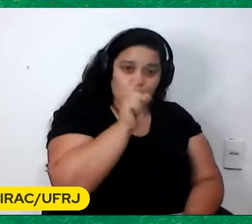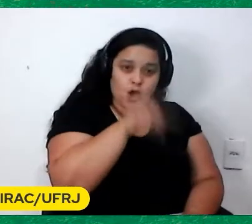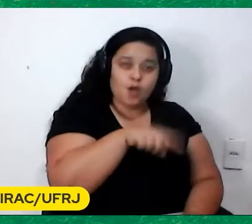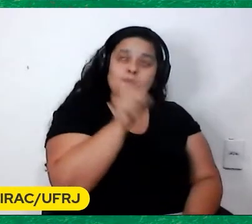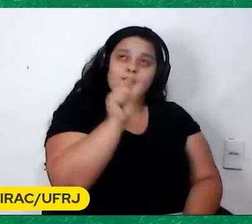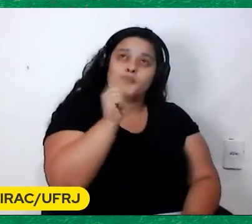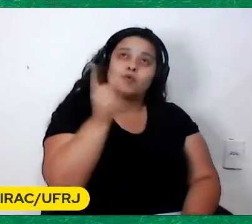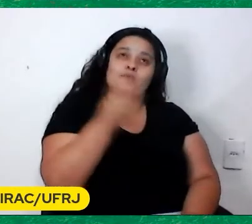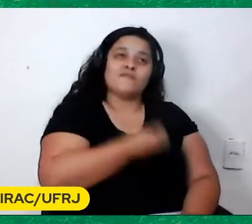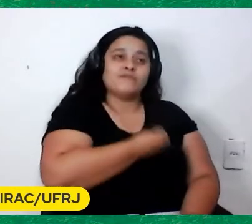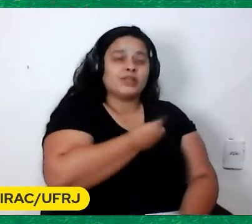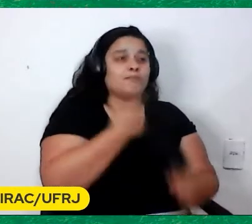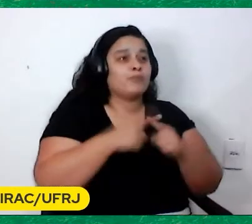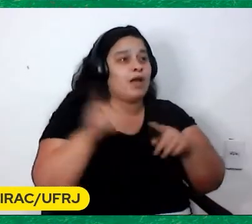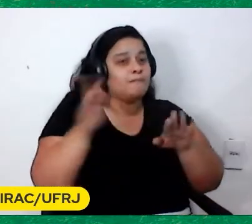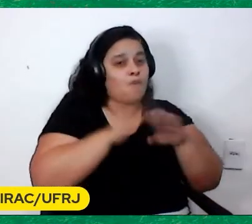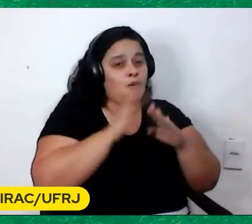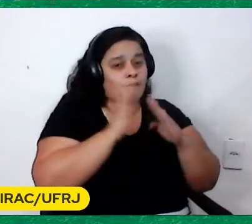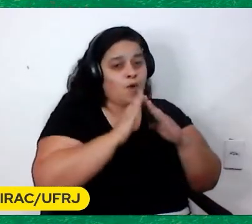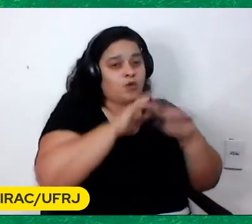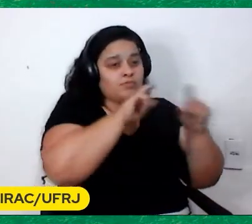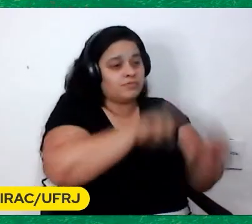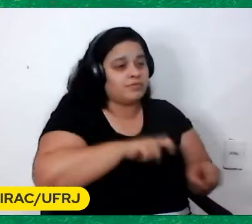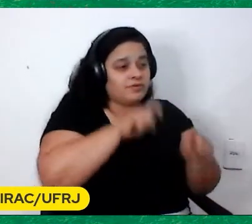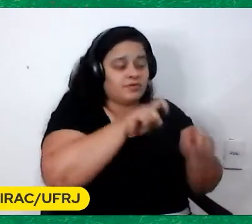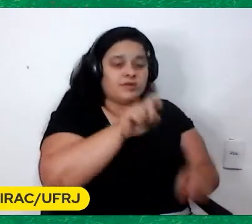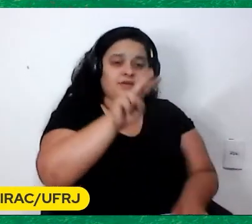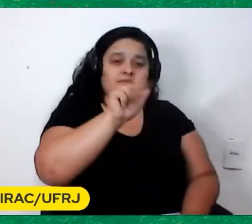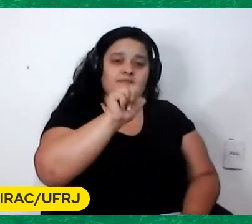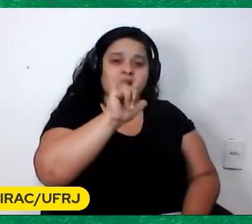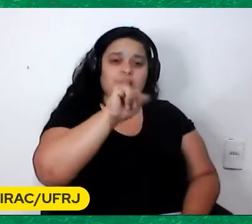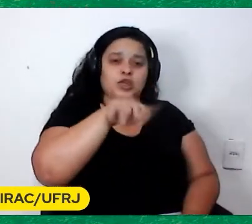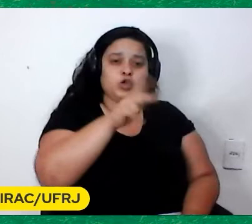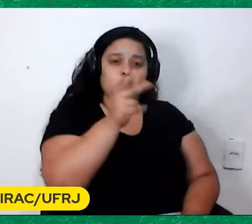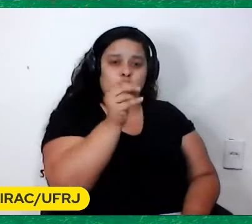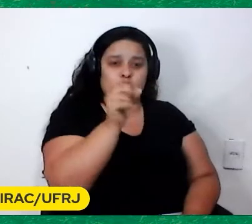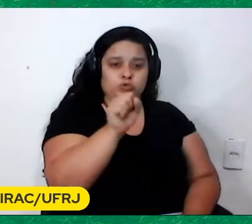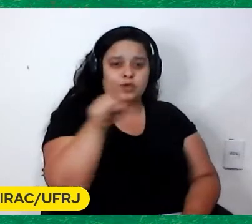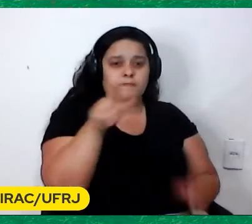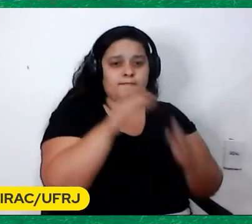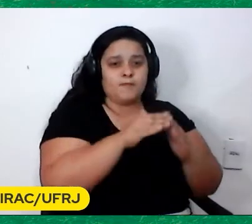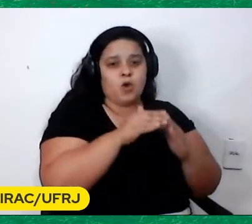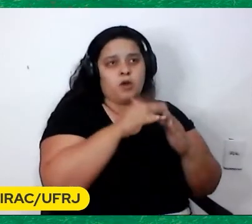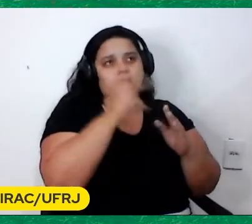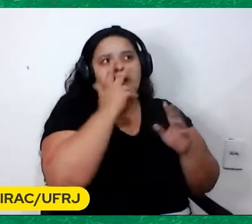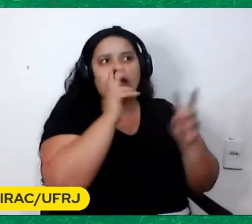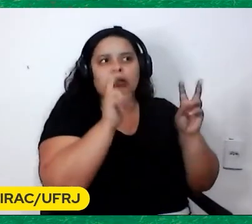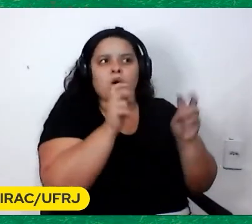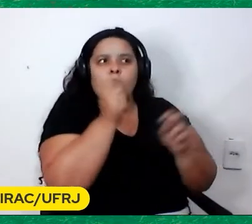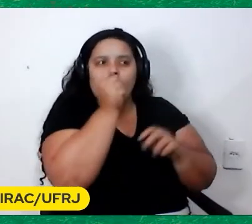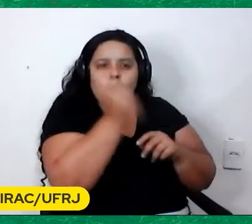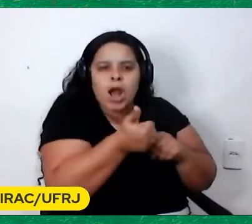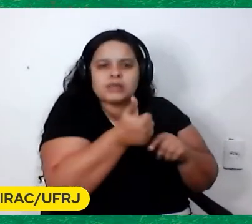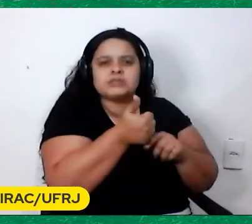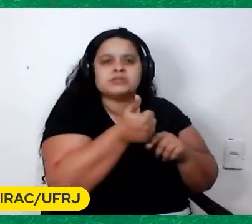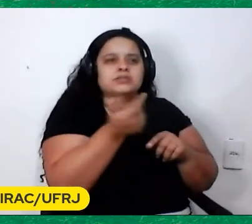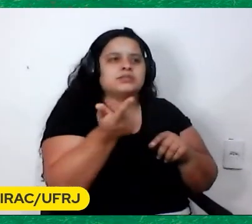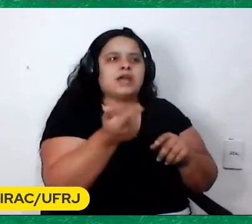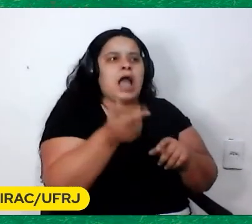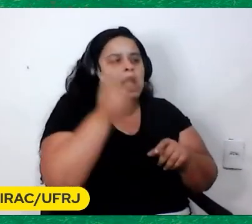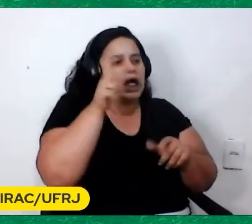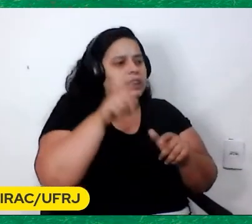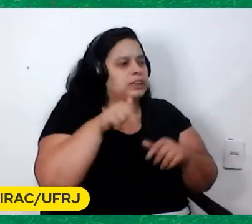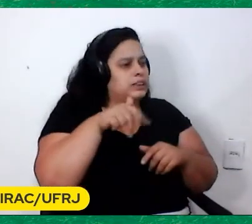cara do interior De Valinhos Garoto de rua Praticamente Que andava de cavalo